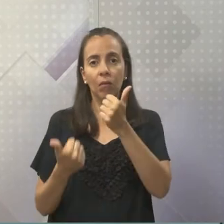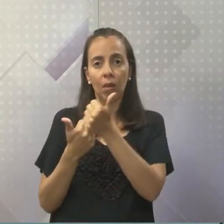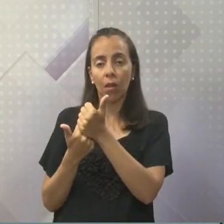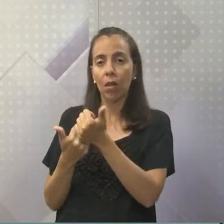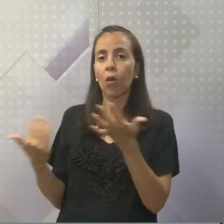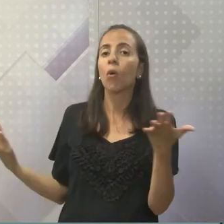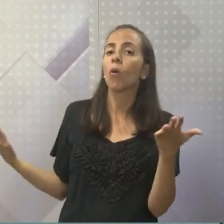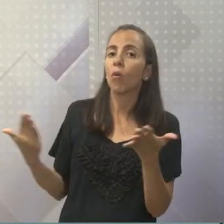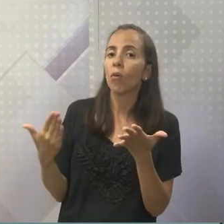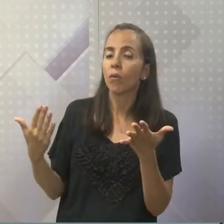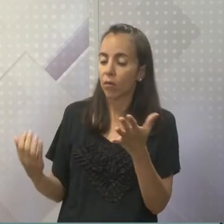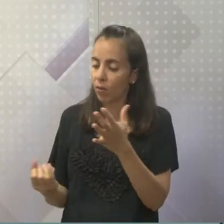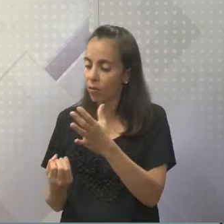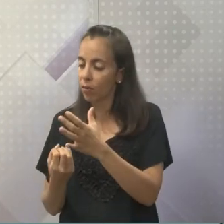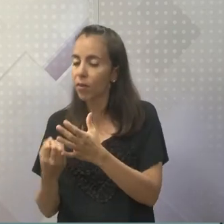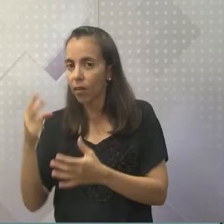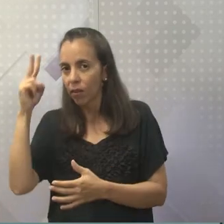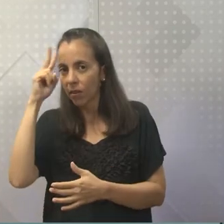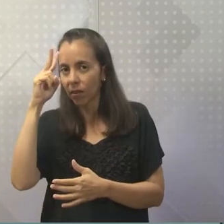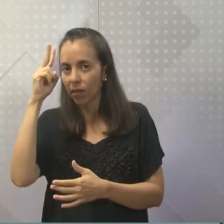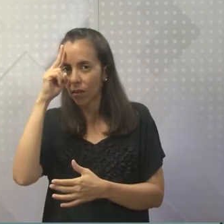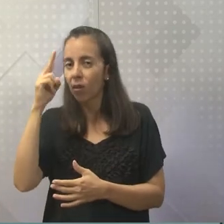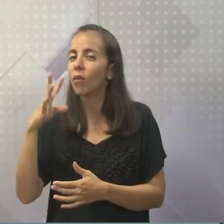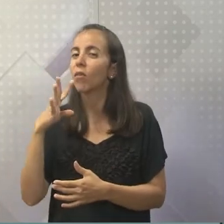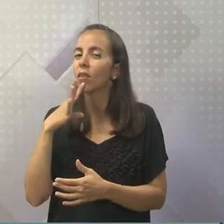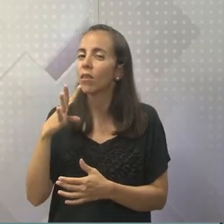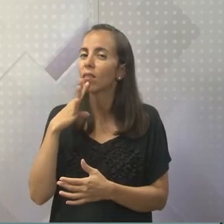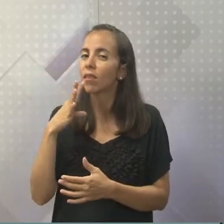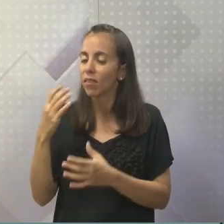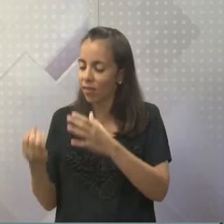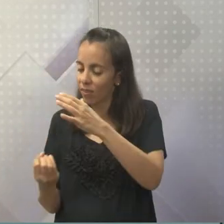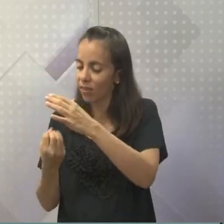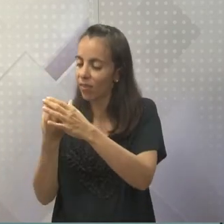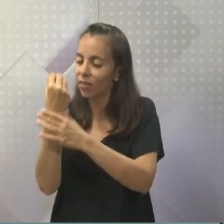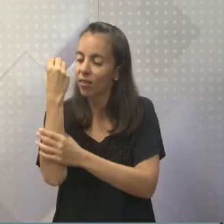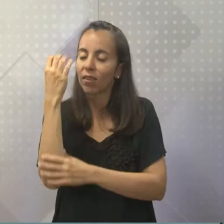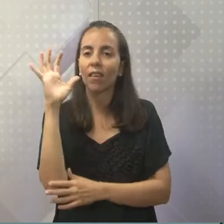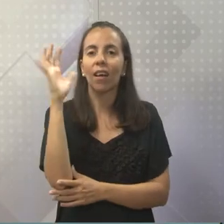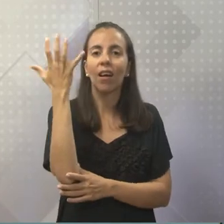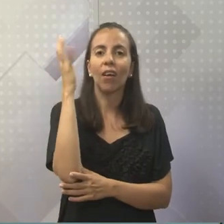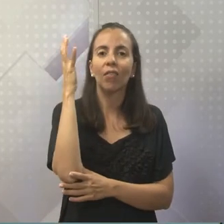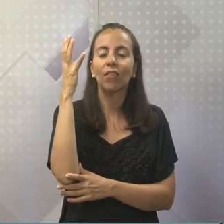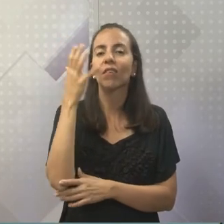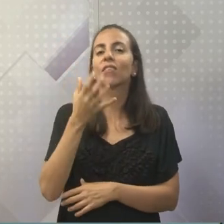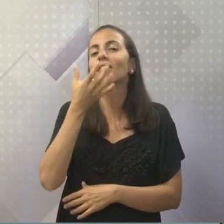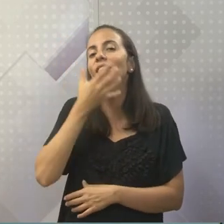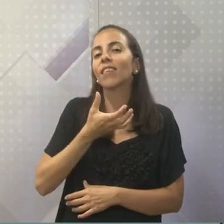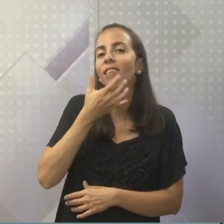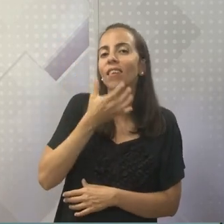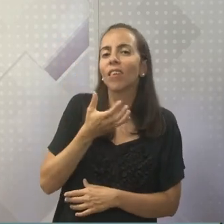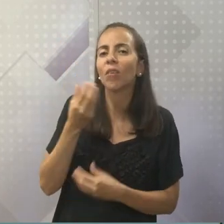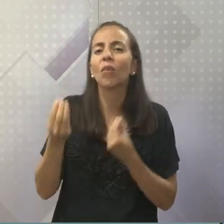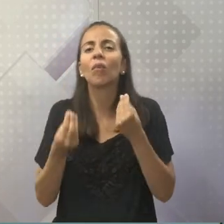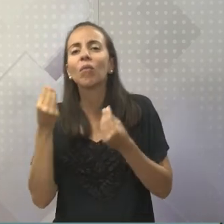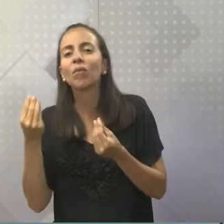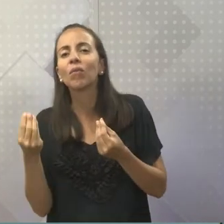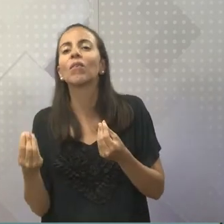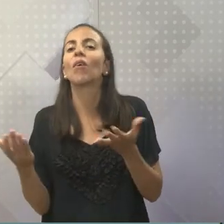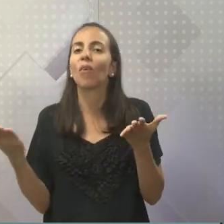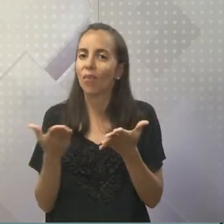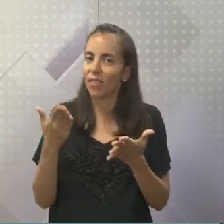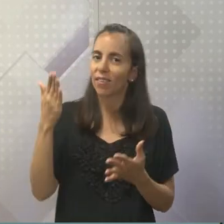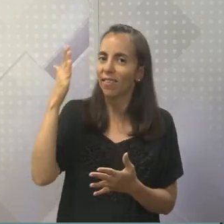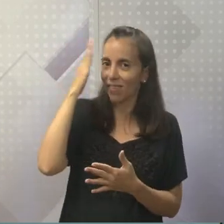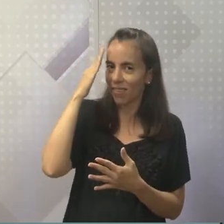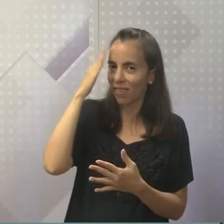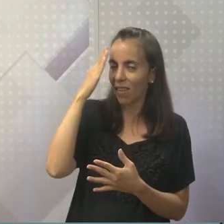tem... Essa é a origem da árvore natal que a gente, então, conhece. Muitas vezes gente coloca na casa, mas não sabe de onde ela veio. Na verdade, hoje vocês